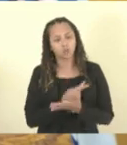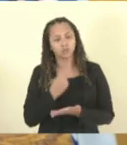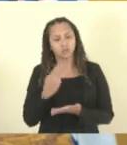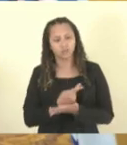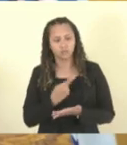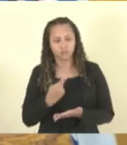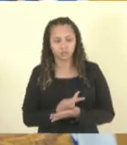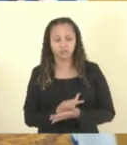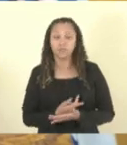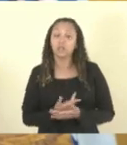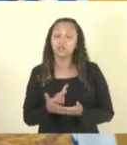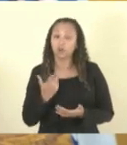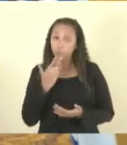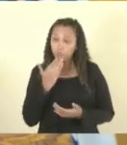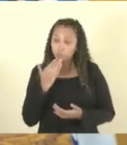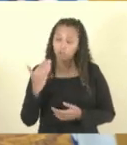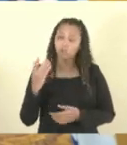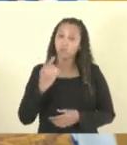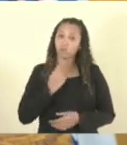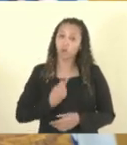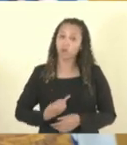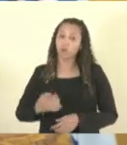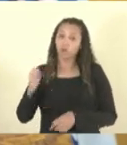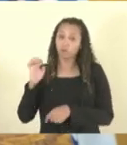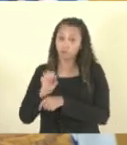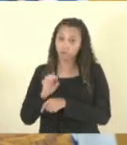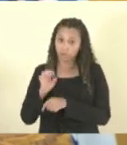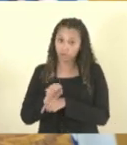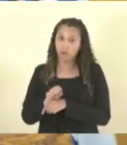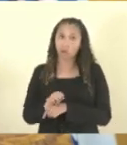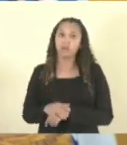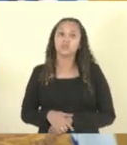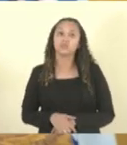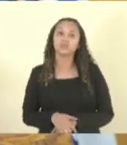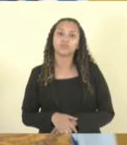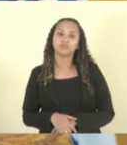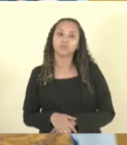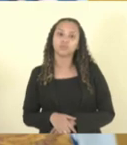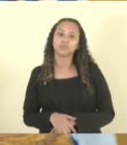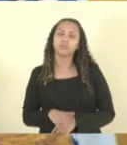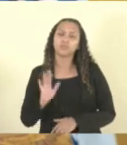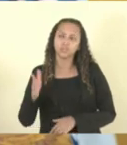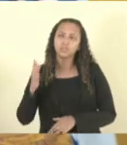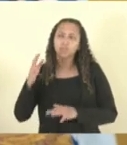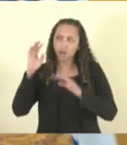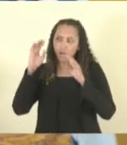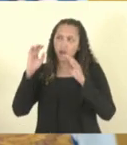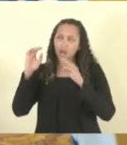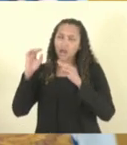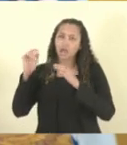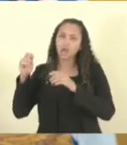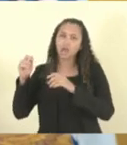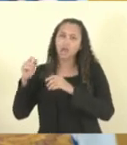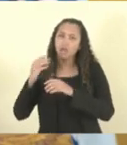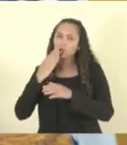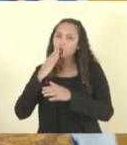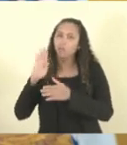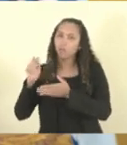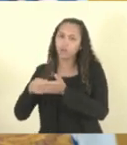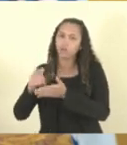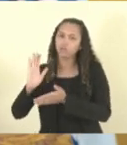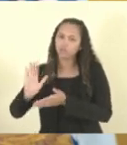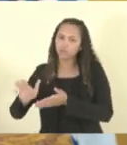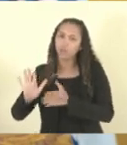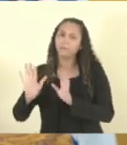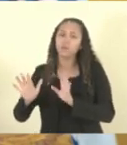conclamamos aqui ao governo do Estado, ele tem nos atendido já em muitas reivindicações. Vossa Excelência é testemunha